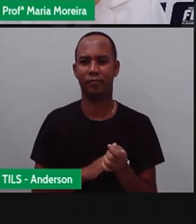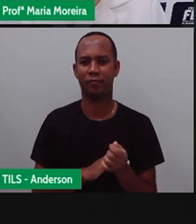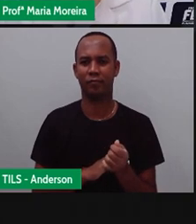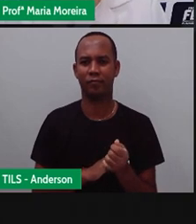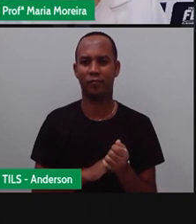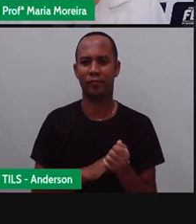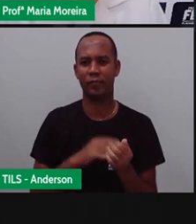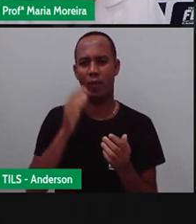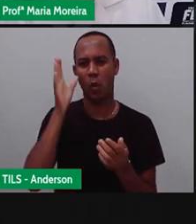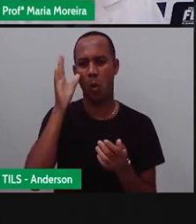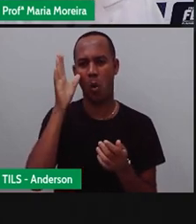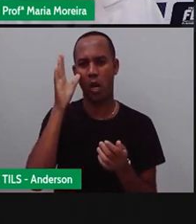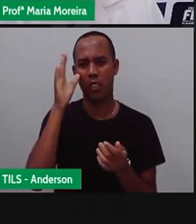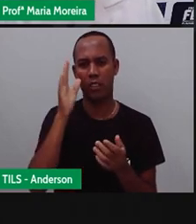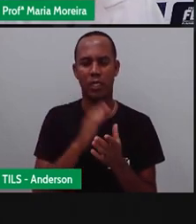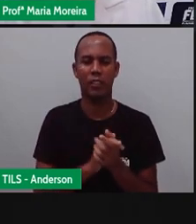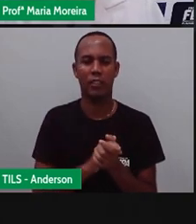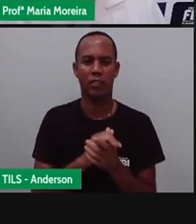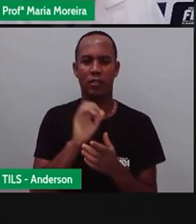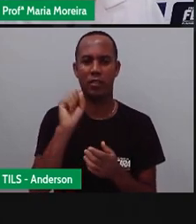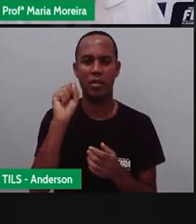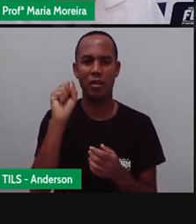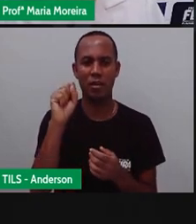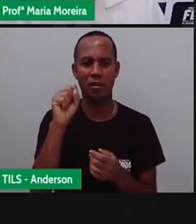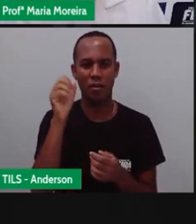Bom, curiosidades. Você é curioso, Anderson?